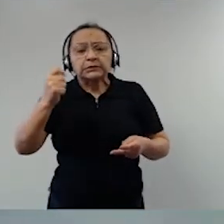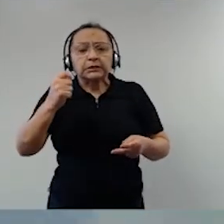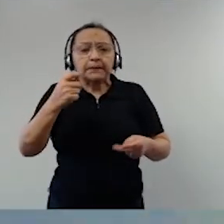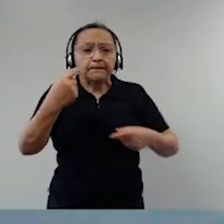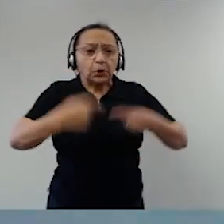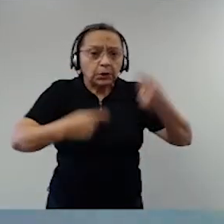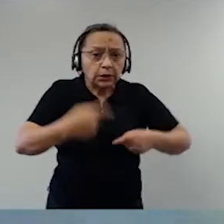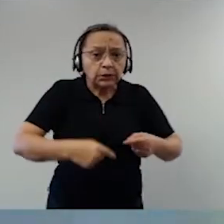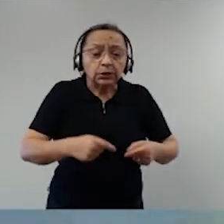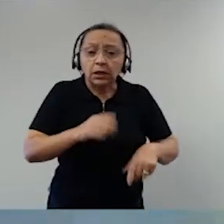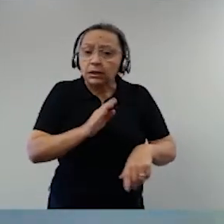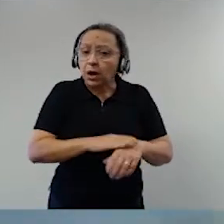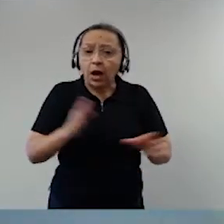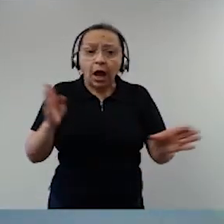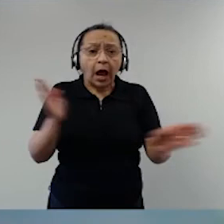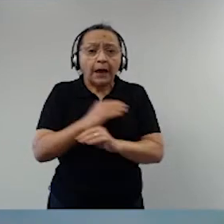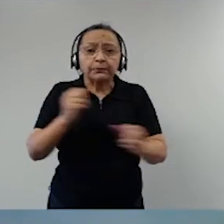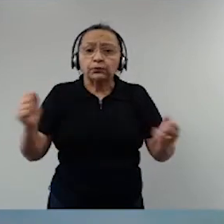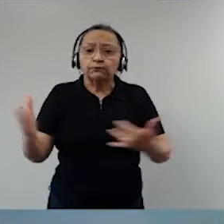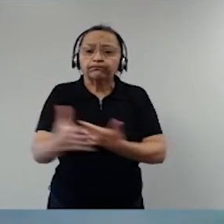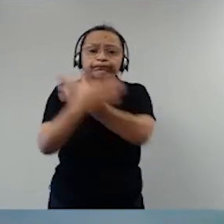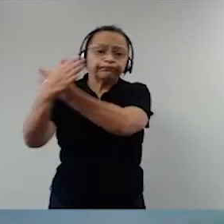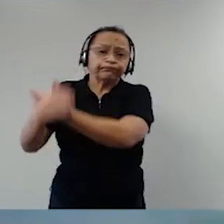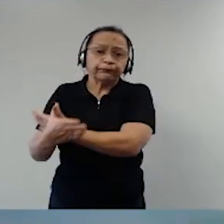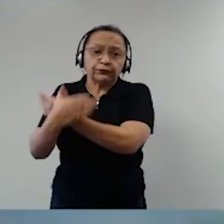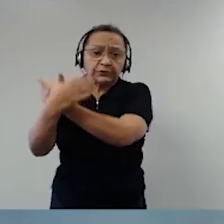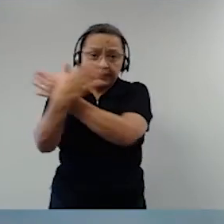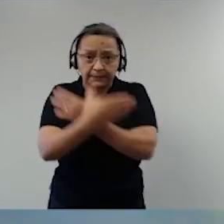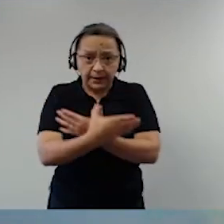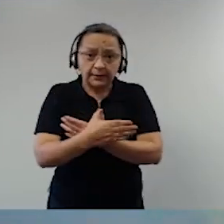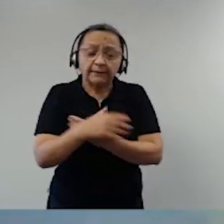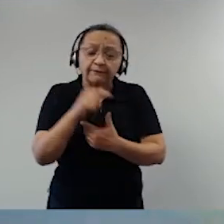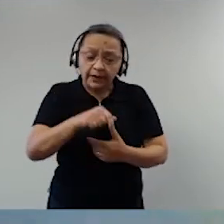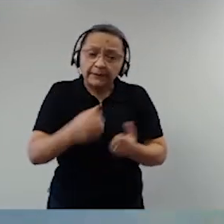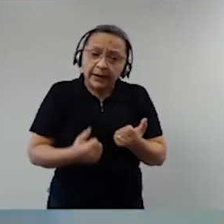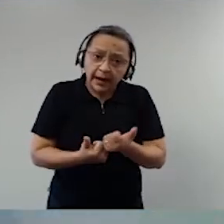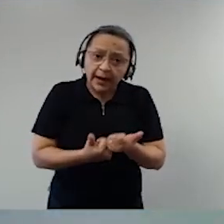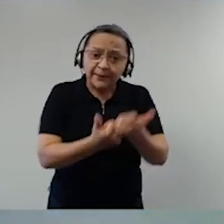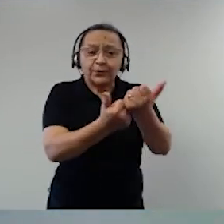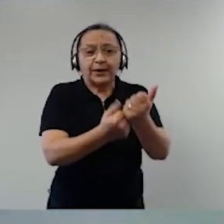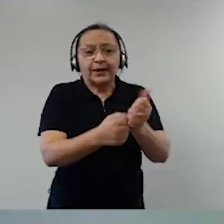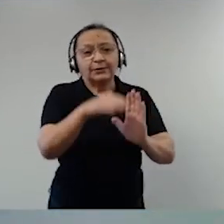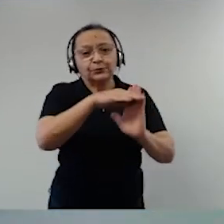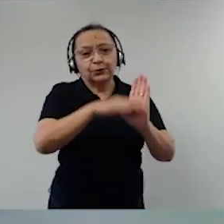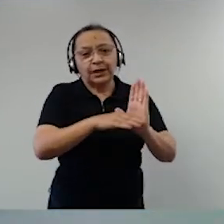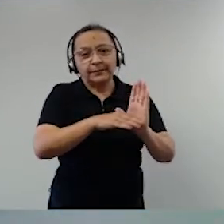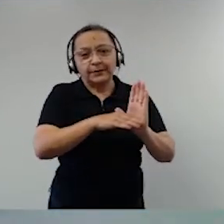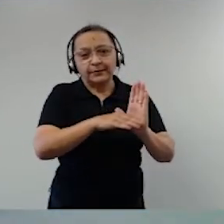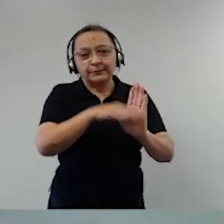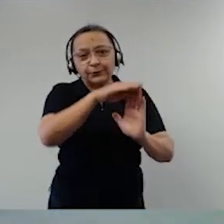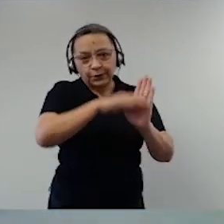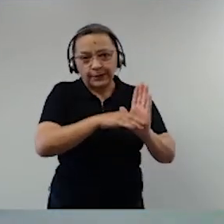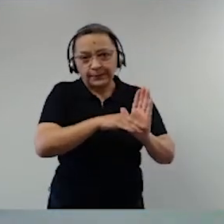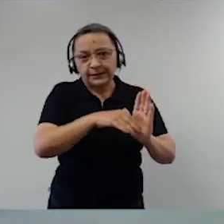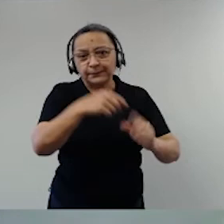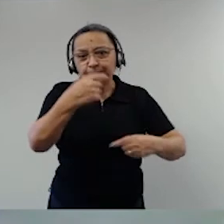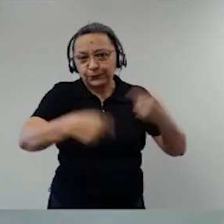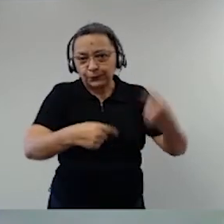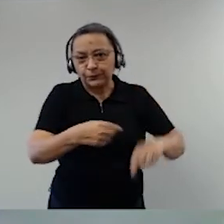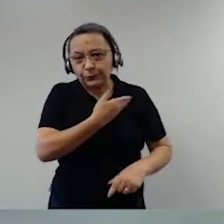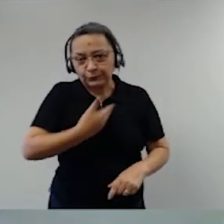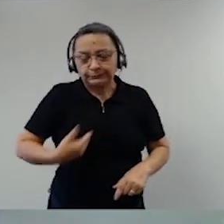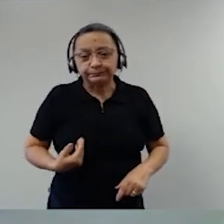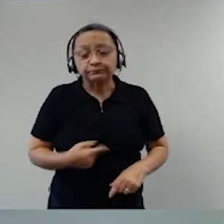as forças armadas, elas apoiam políticas públicas. A força das forças armadas é a união, é a